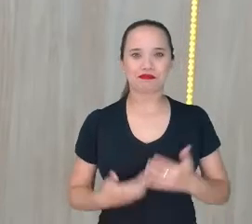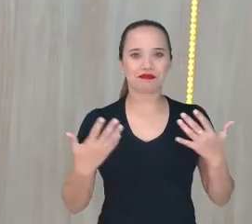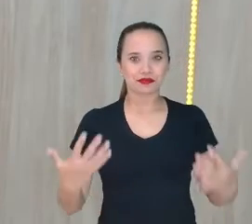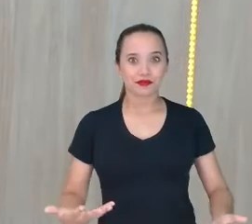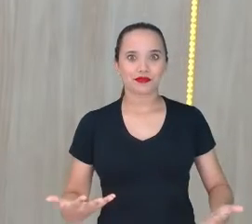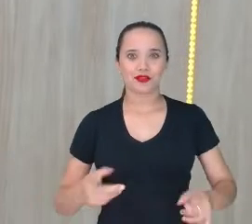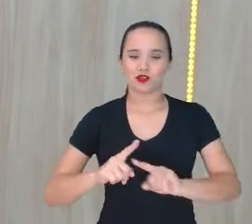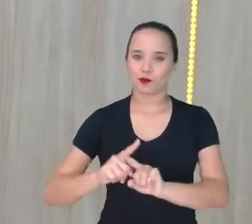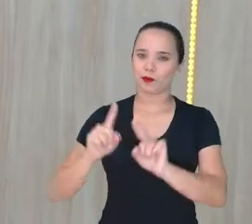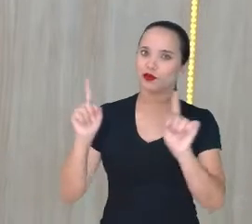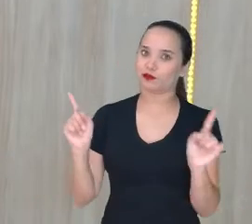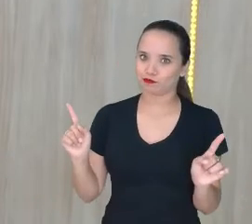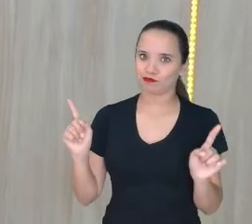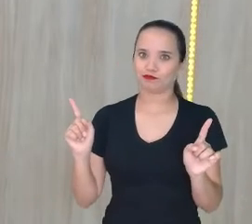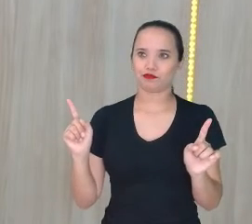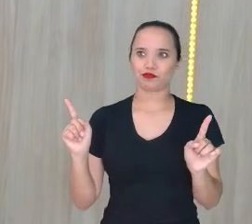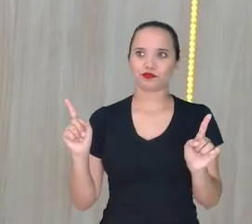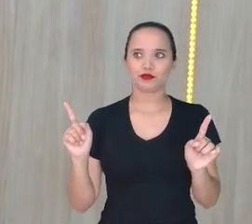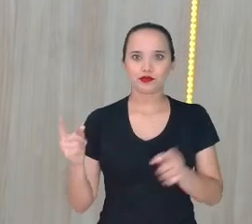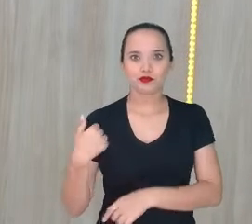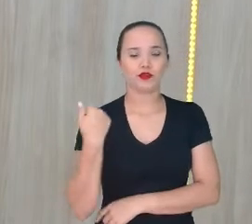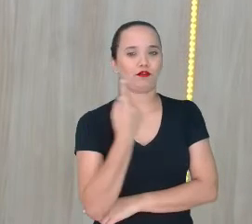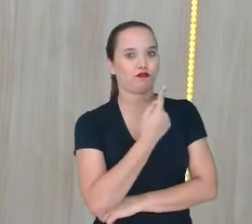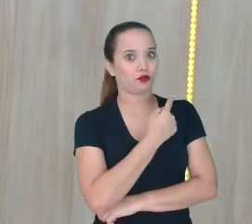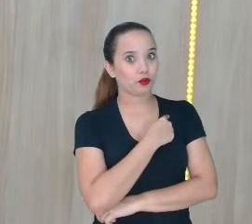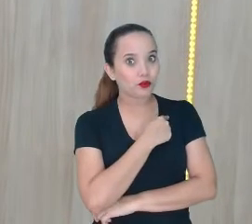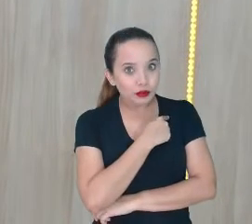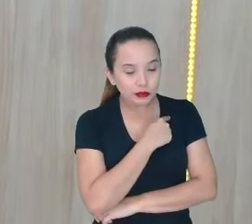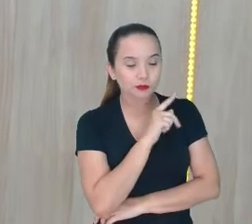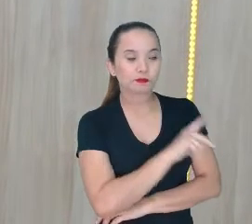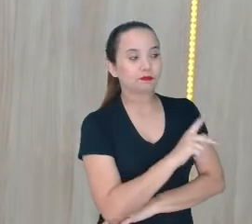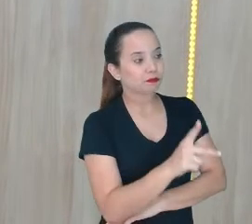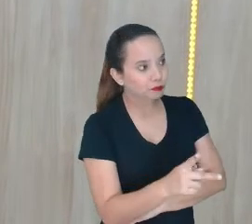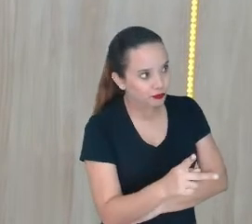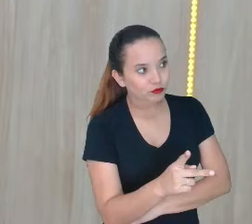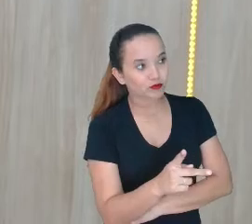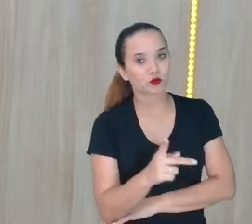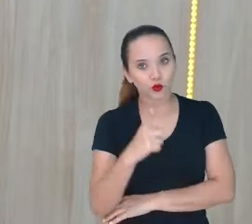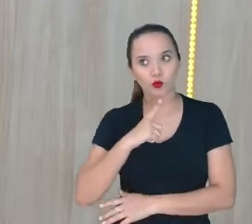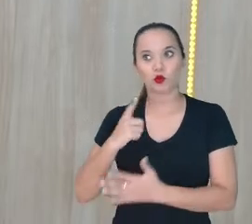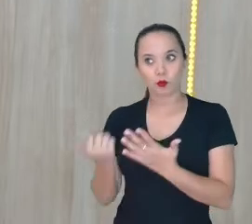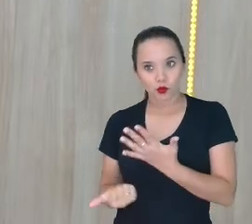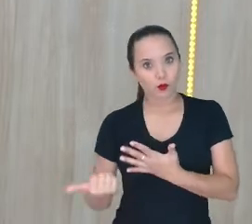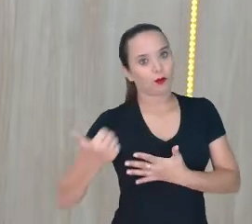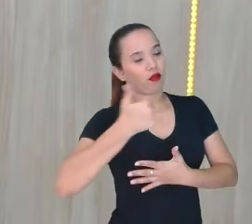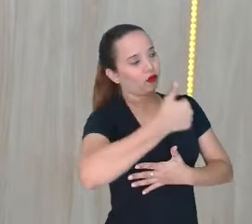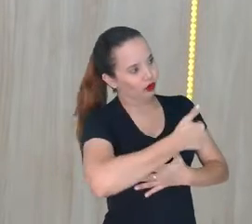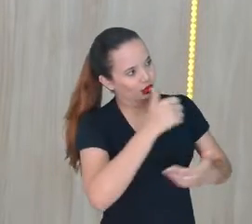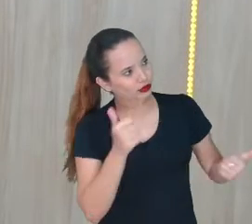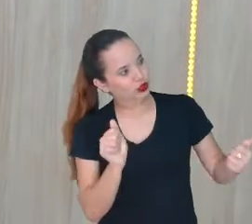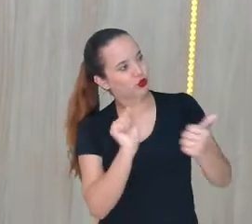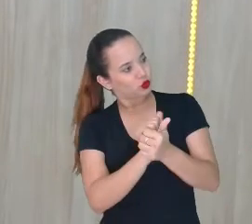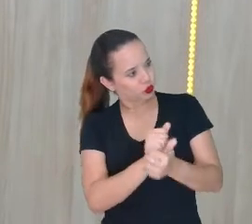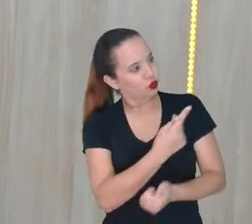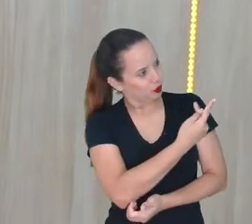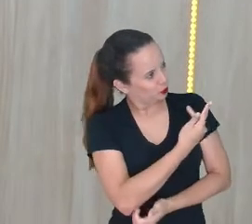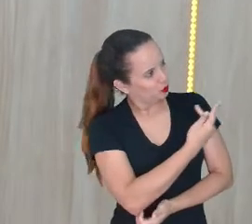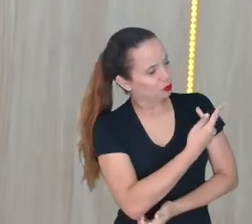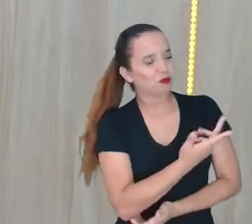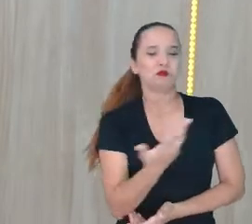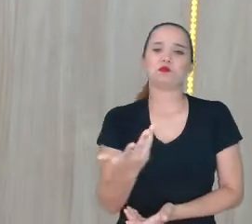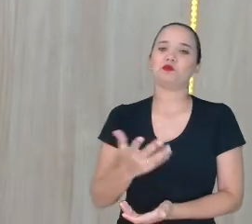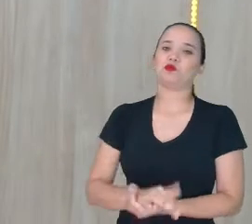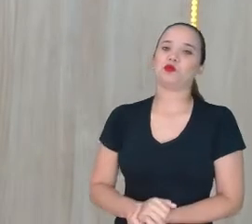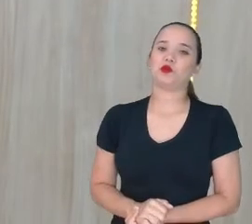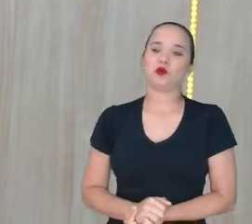Mas A gente Professora Além do privilégio De estar aqui conosco Com a senhora aí Principalmente né?